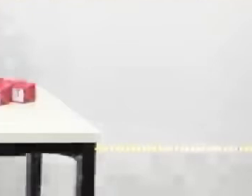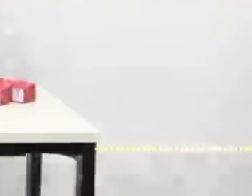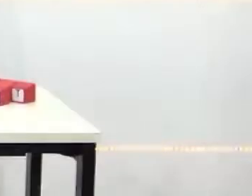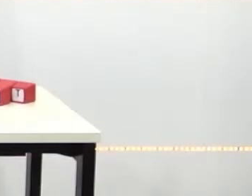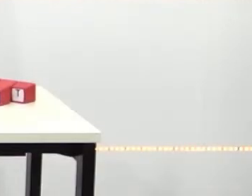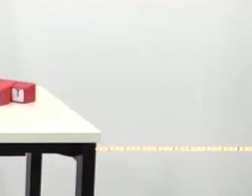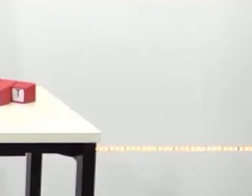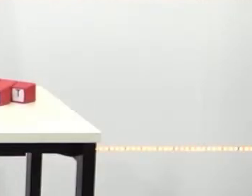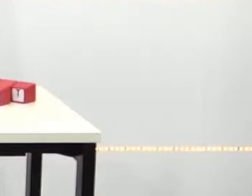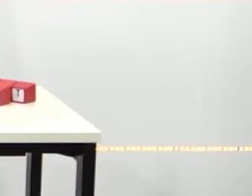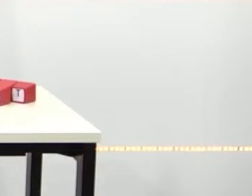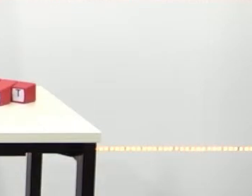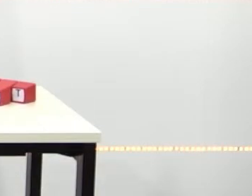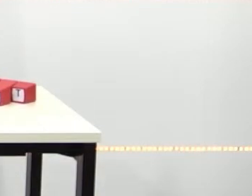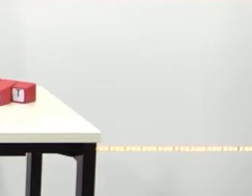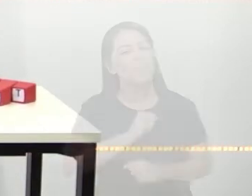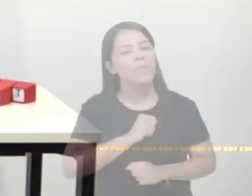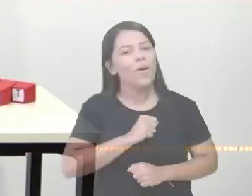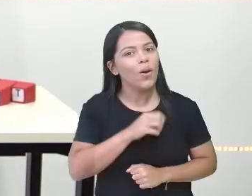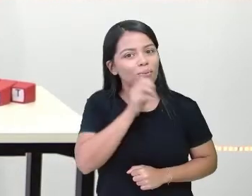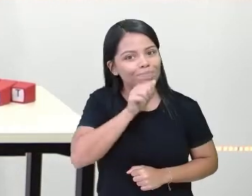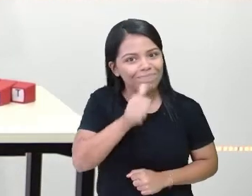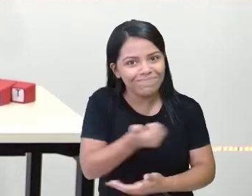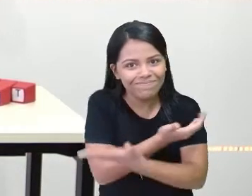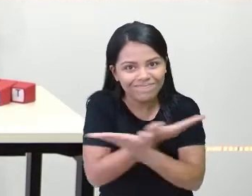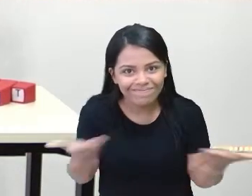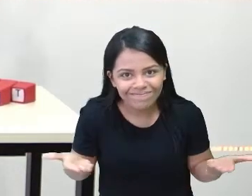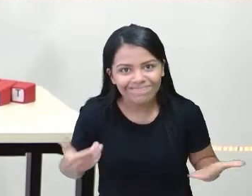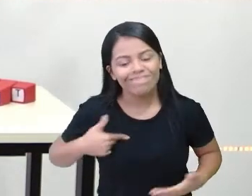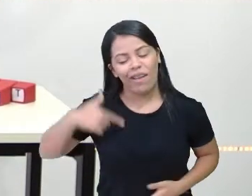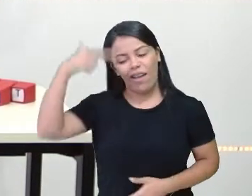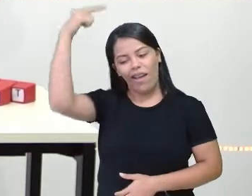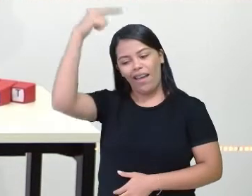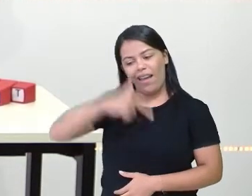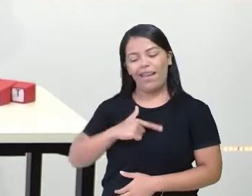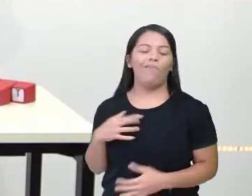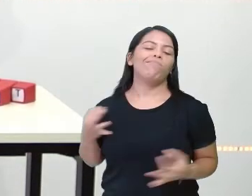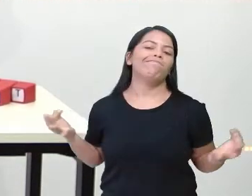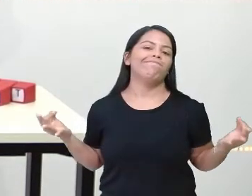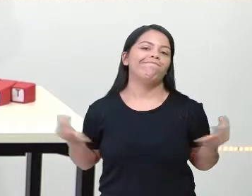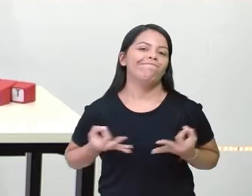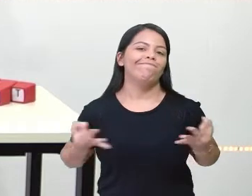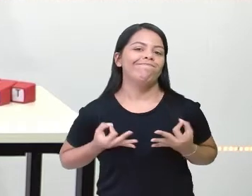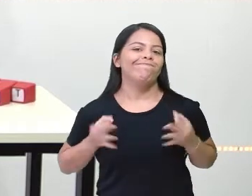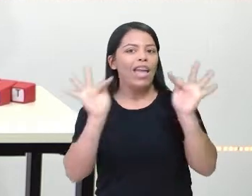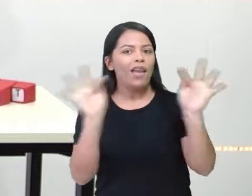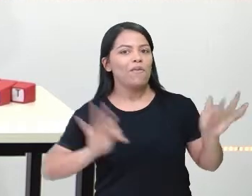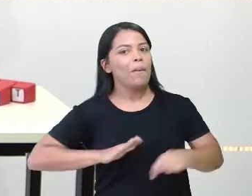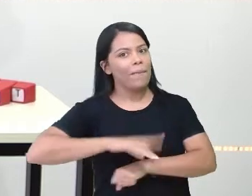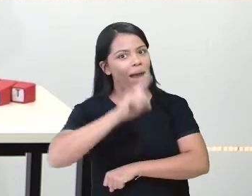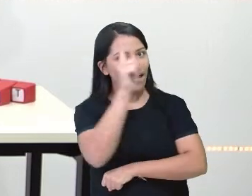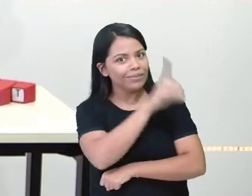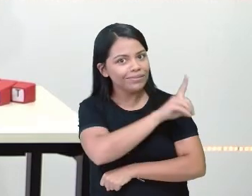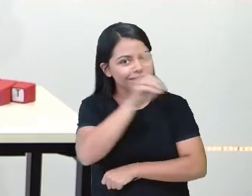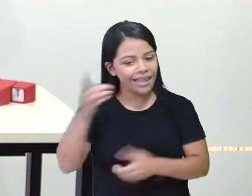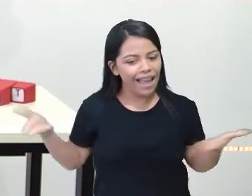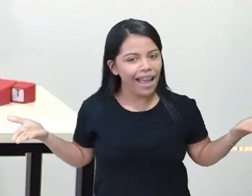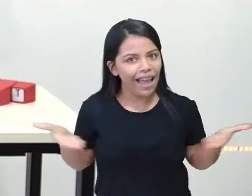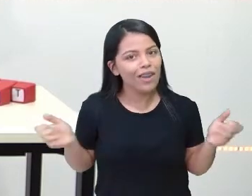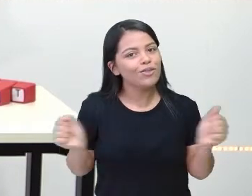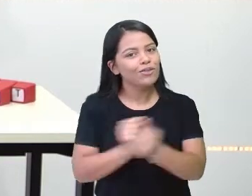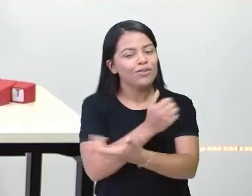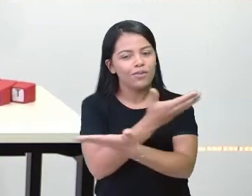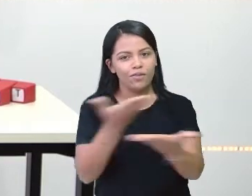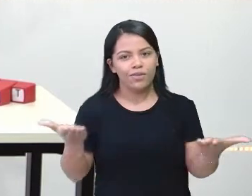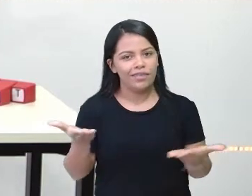Olá, amores, como vocês estão? Eu estou ótima e feliz por mais um dia estar aqui com vocês. É